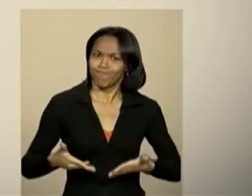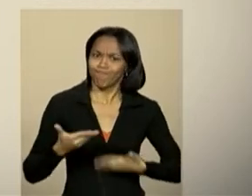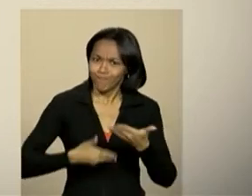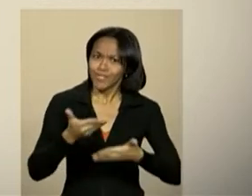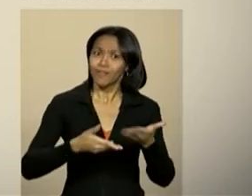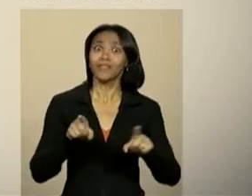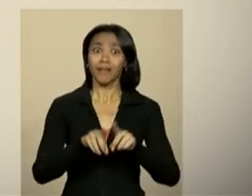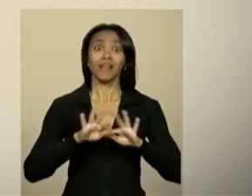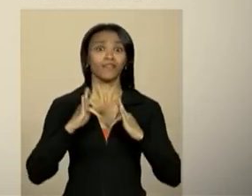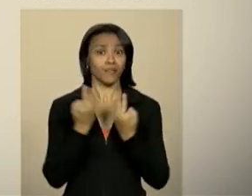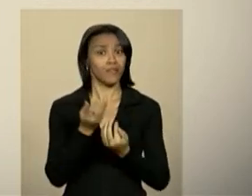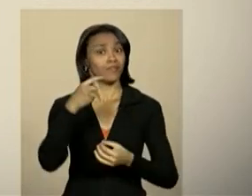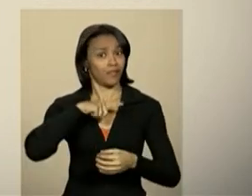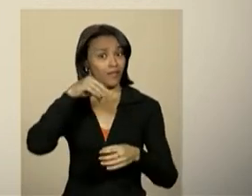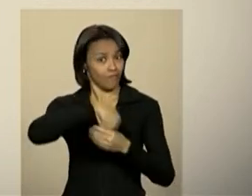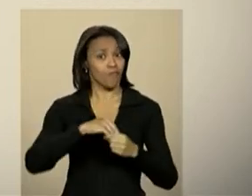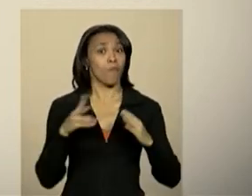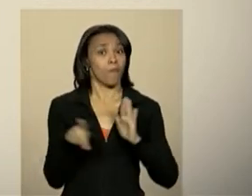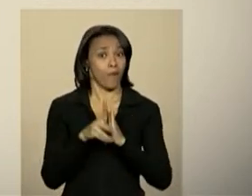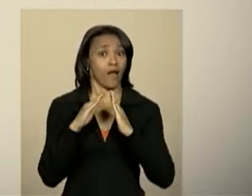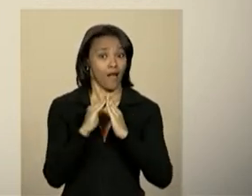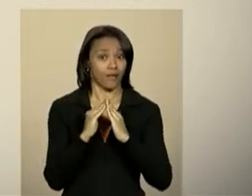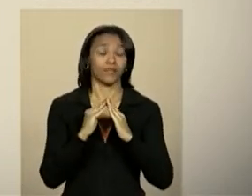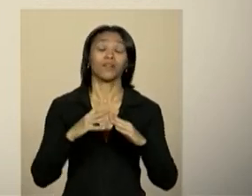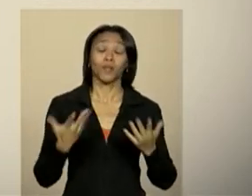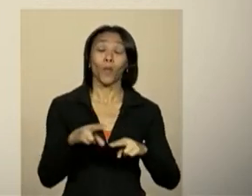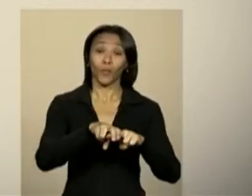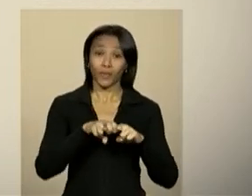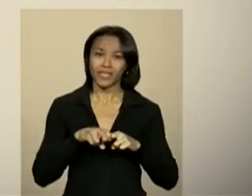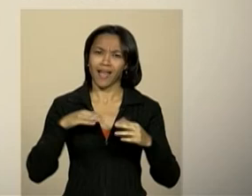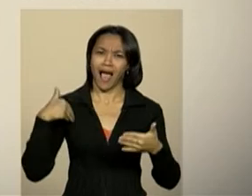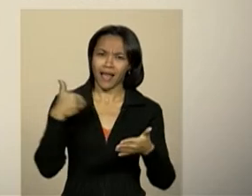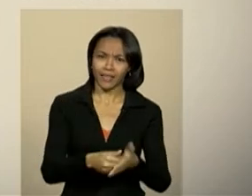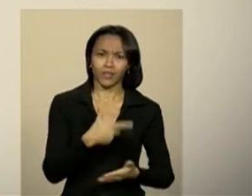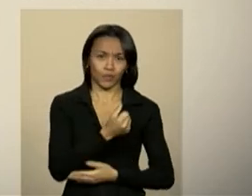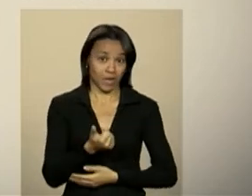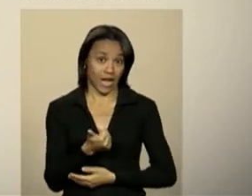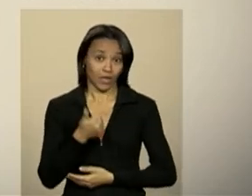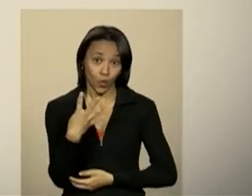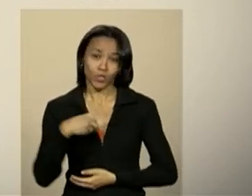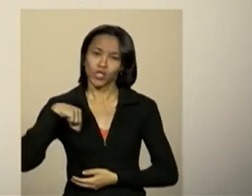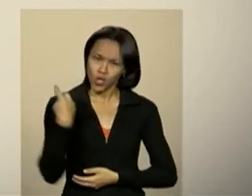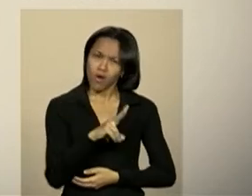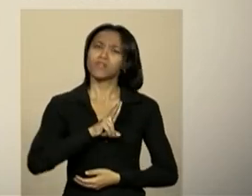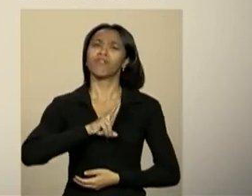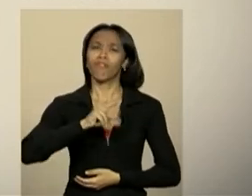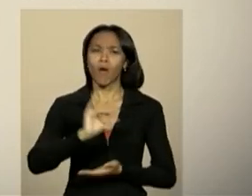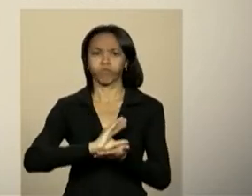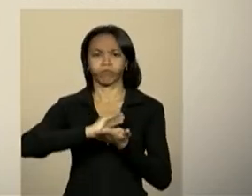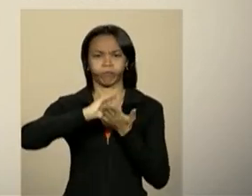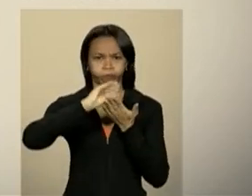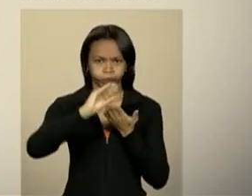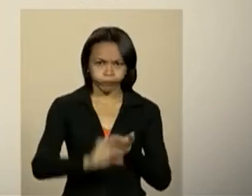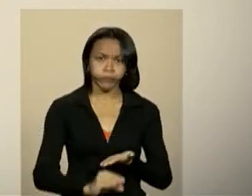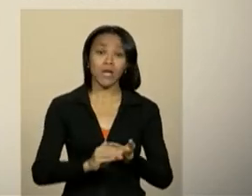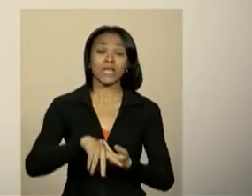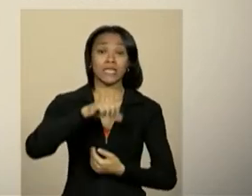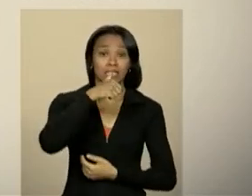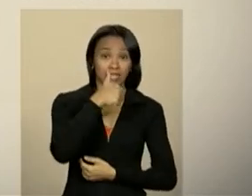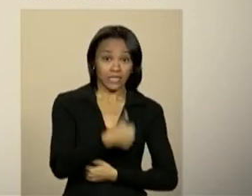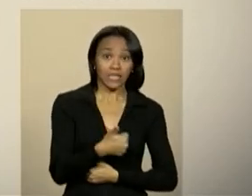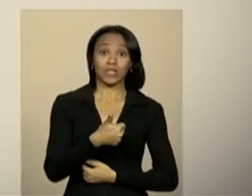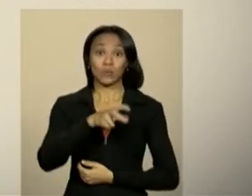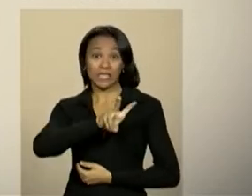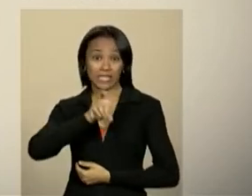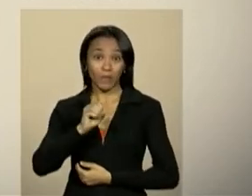para que as famílias construam um lar. Por isso, Luciano, até 2014, nós vamos investir 150